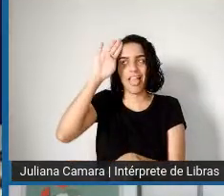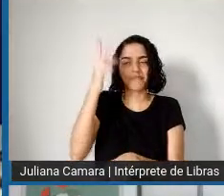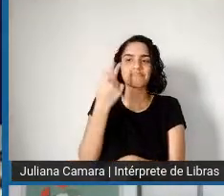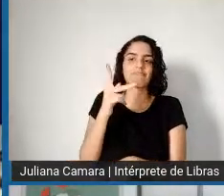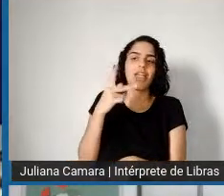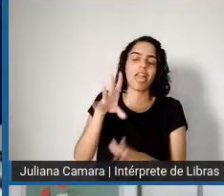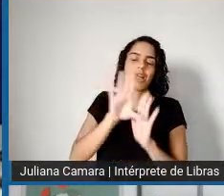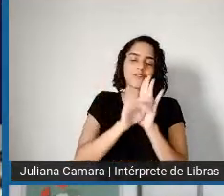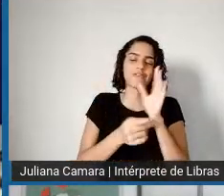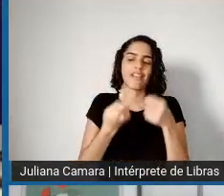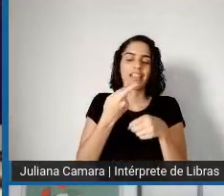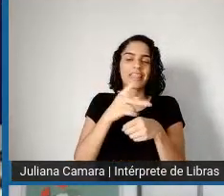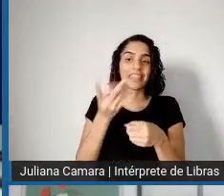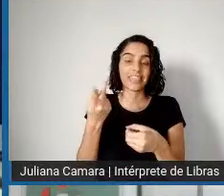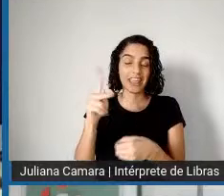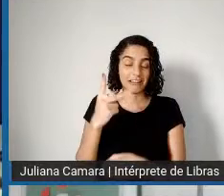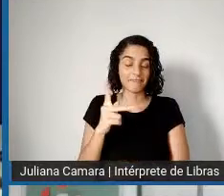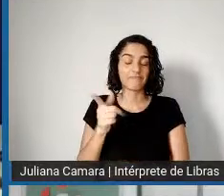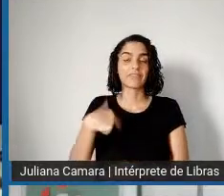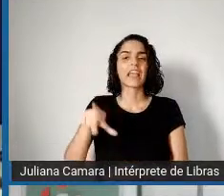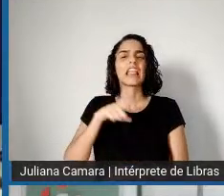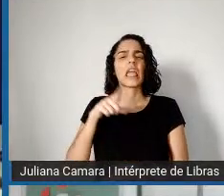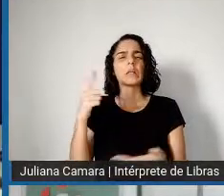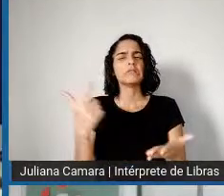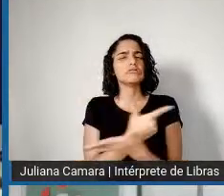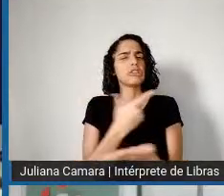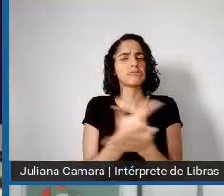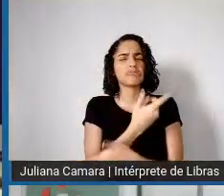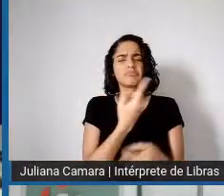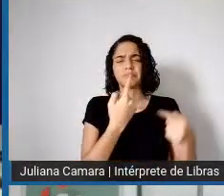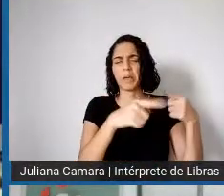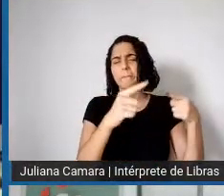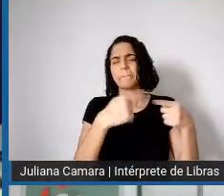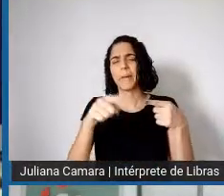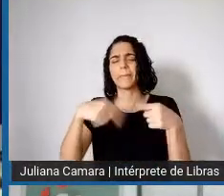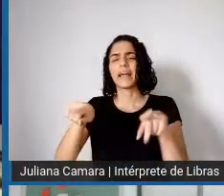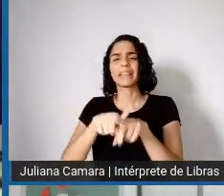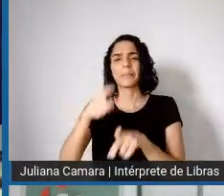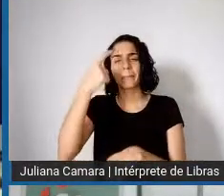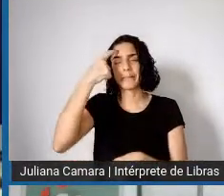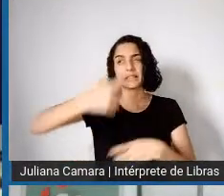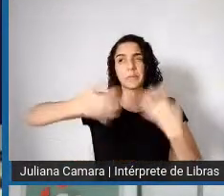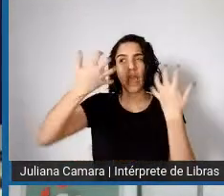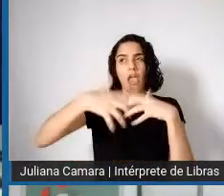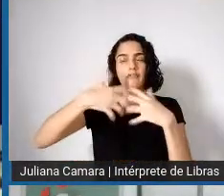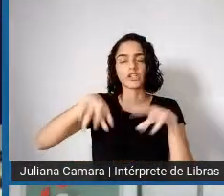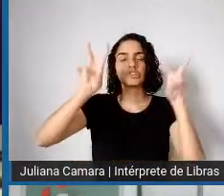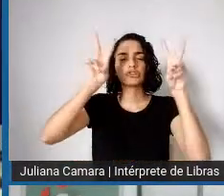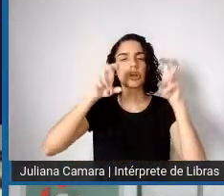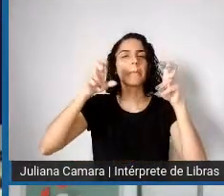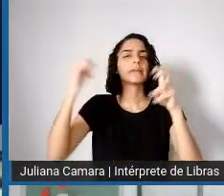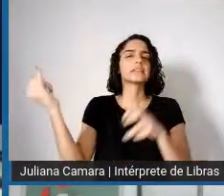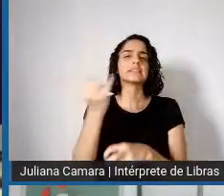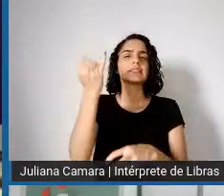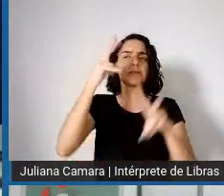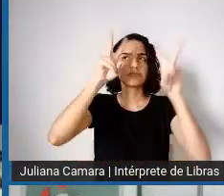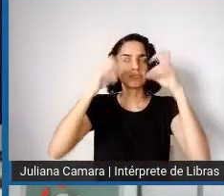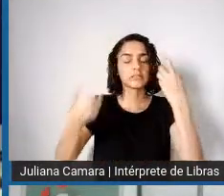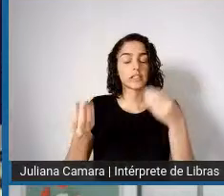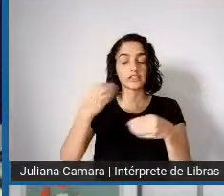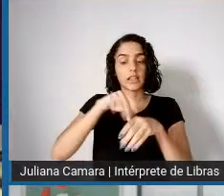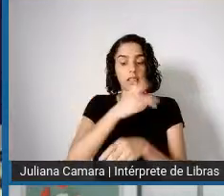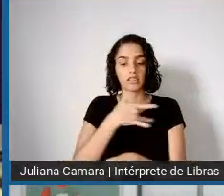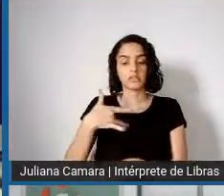escreve, publica, tem uma reflexão importante a respeito de várias temáticas da saúde. Então,